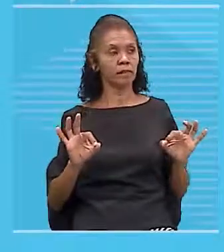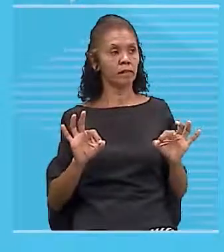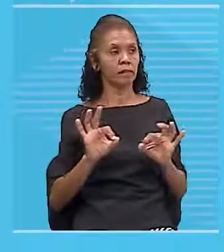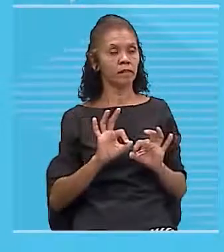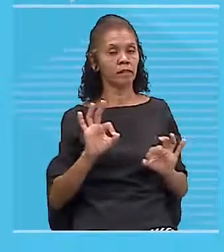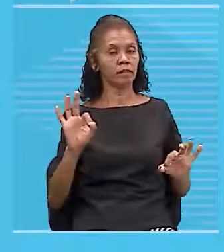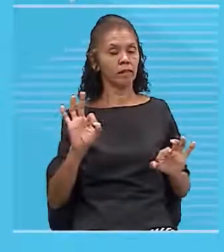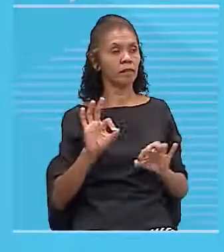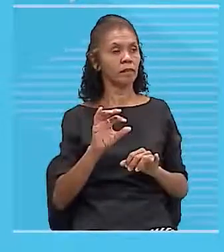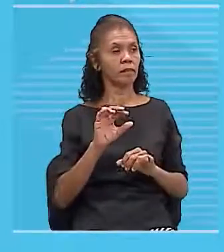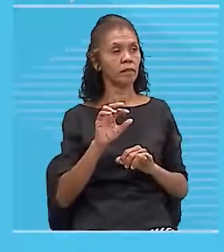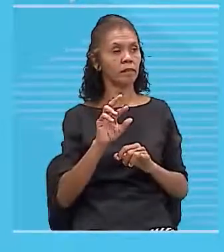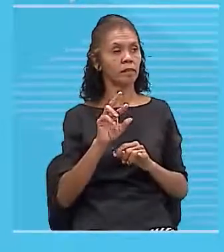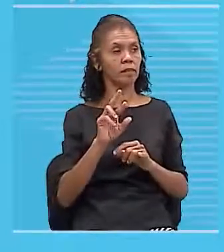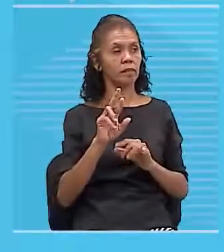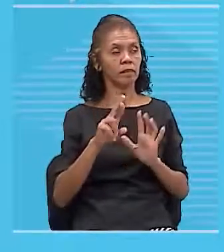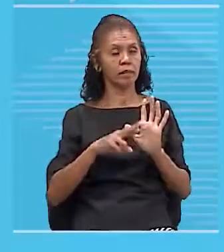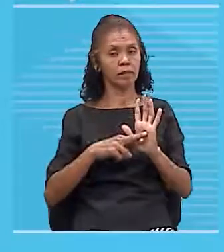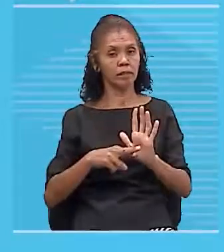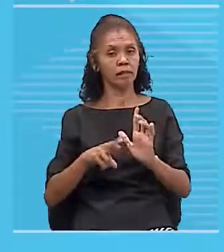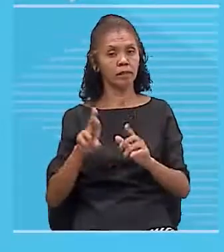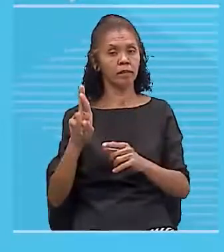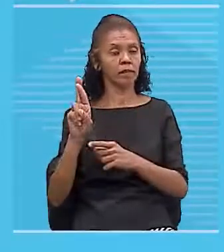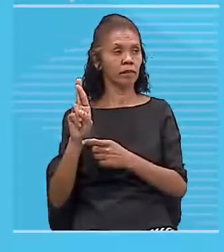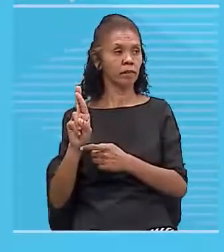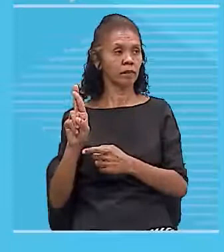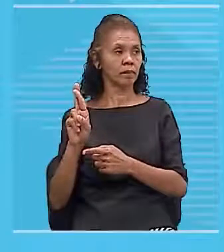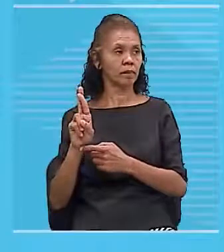tem que estar em metros.